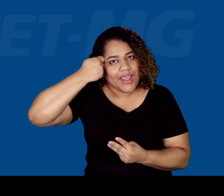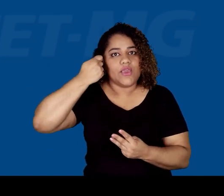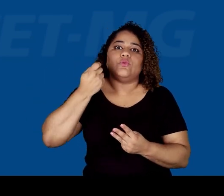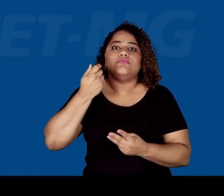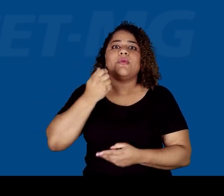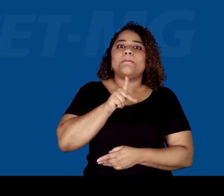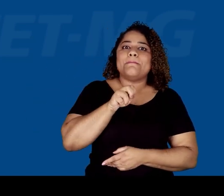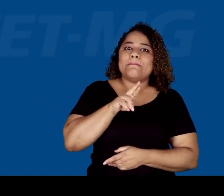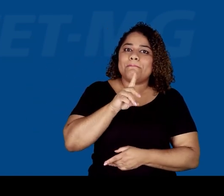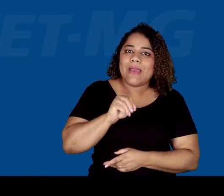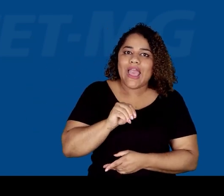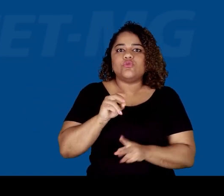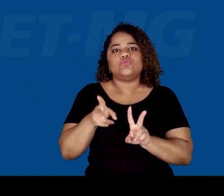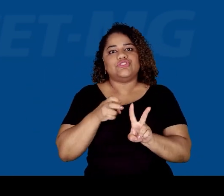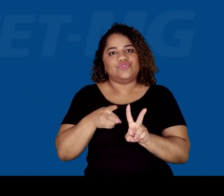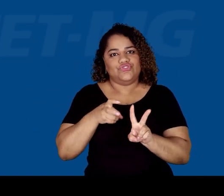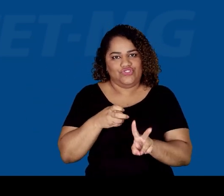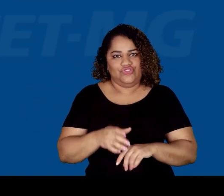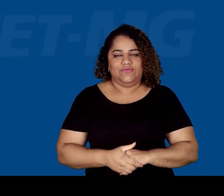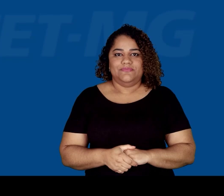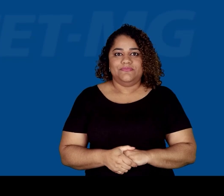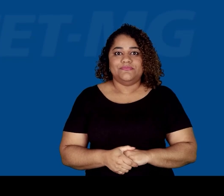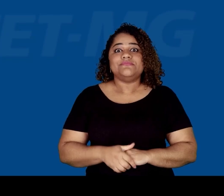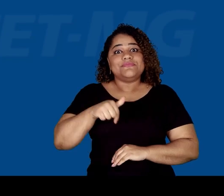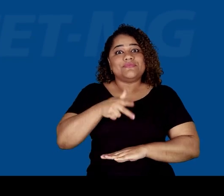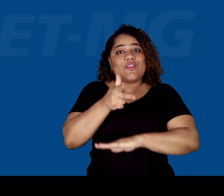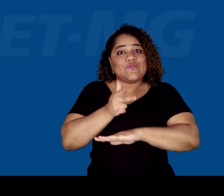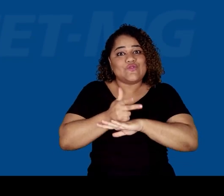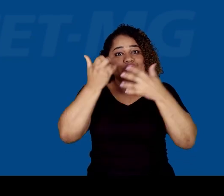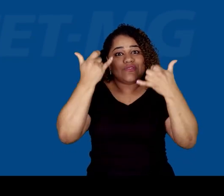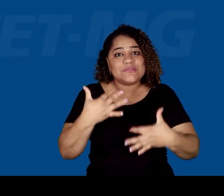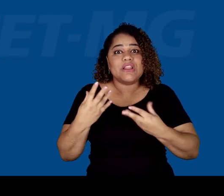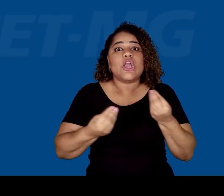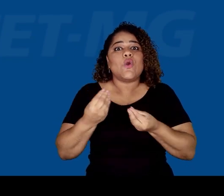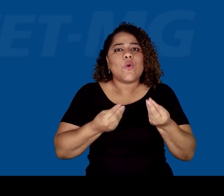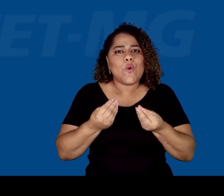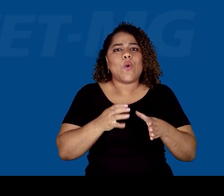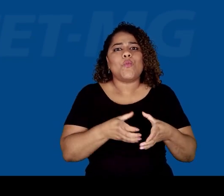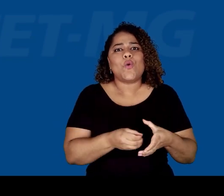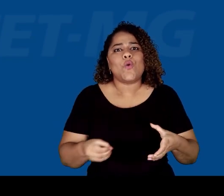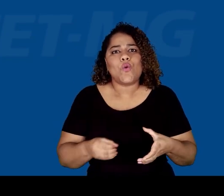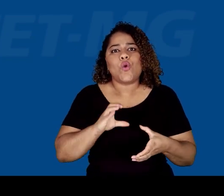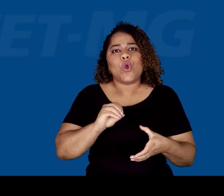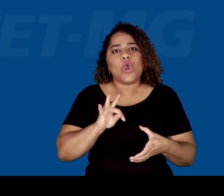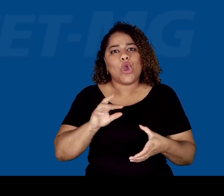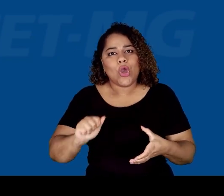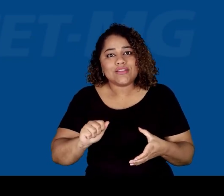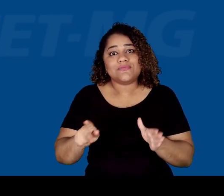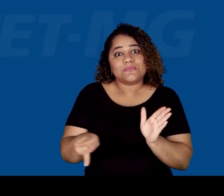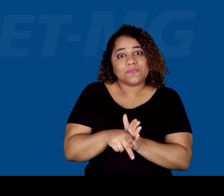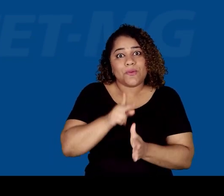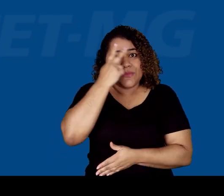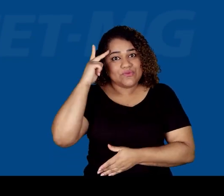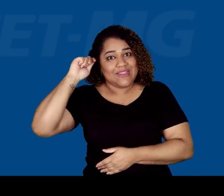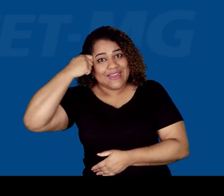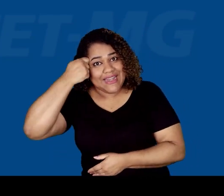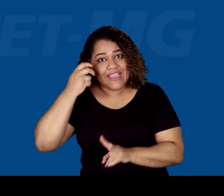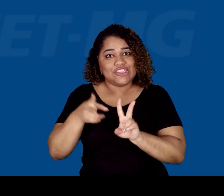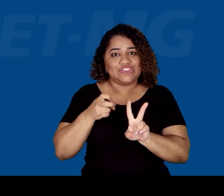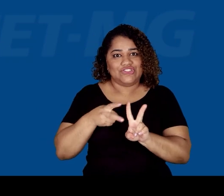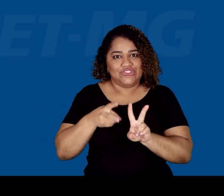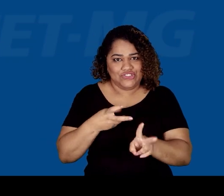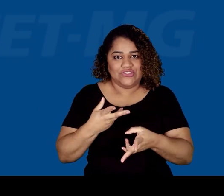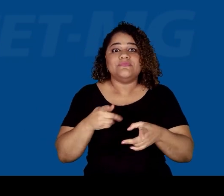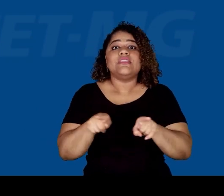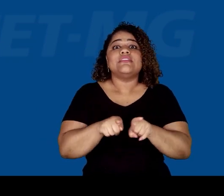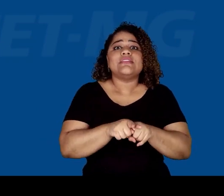pessoas negras, pretos e pardos e indígenas. Neste vídeo, trataremos das cotas para pessoas negras e indígenas e falaremos sobre as